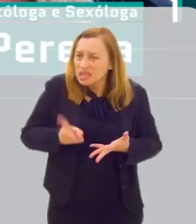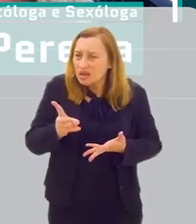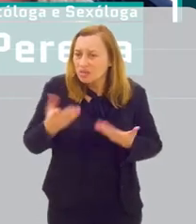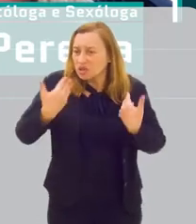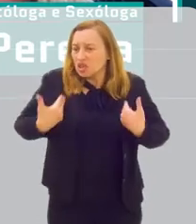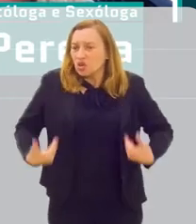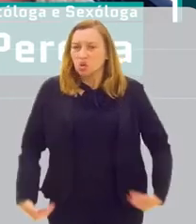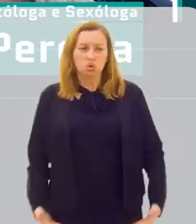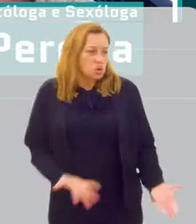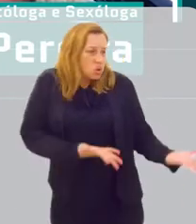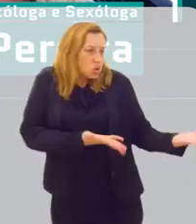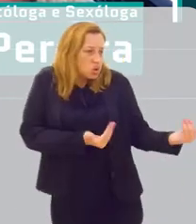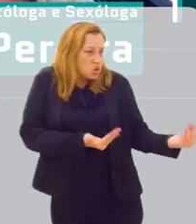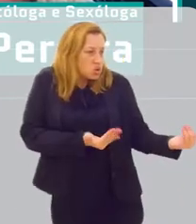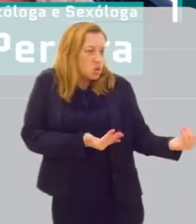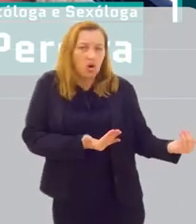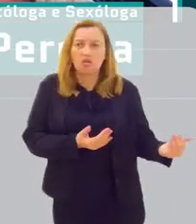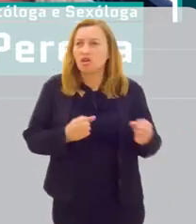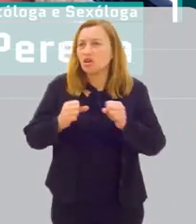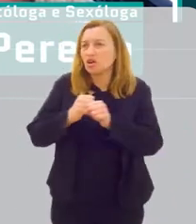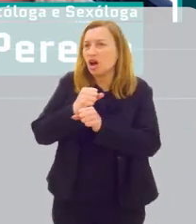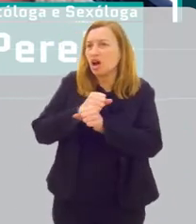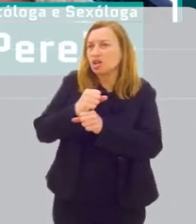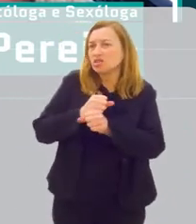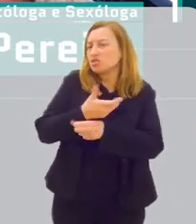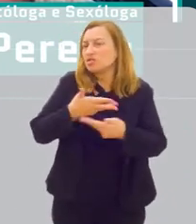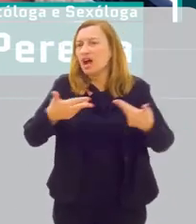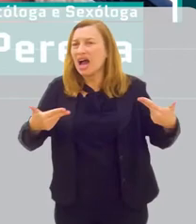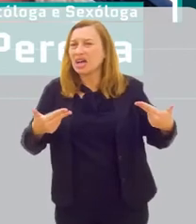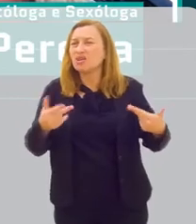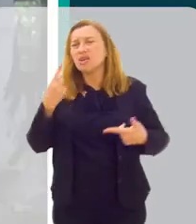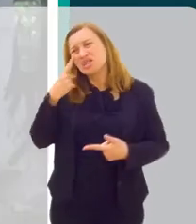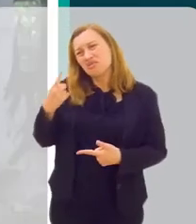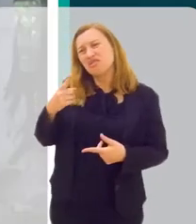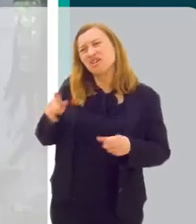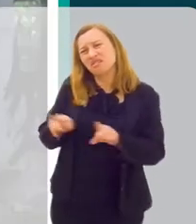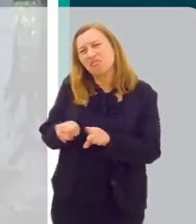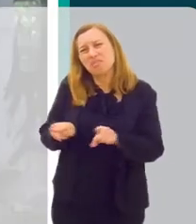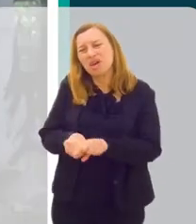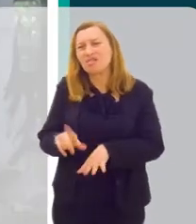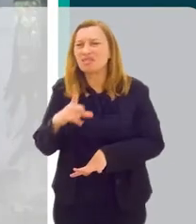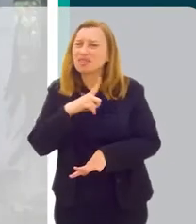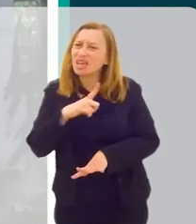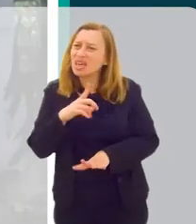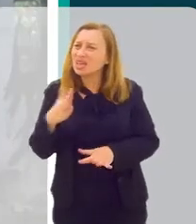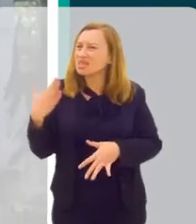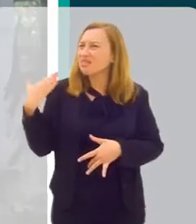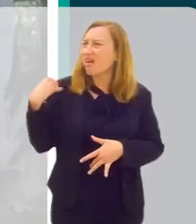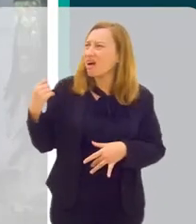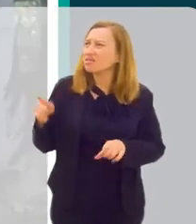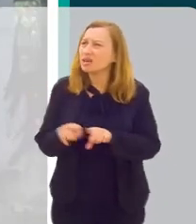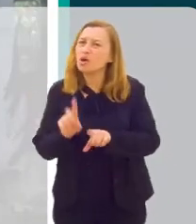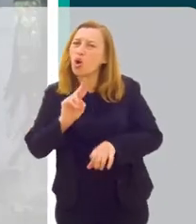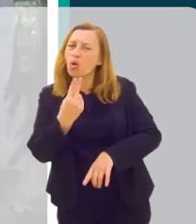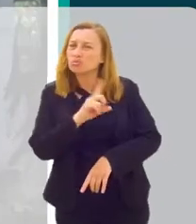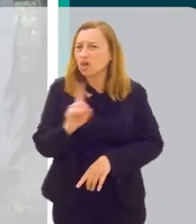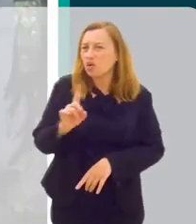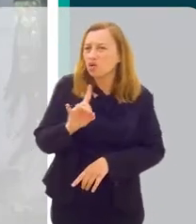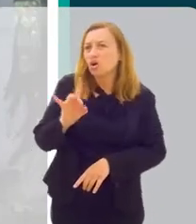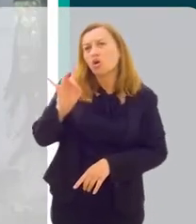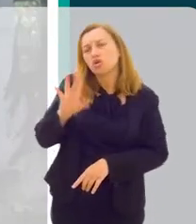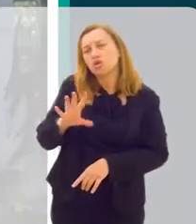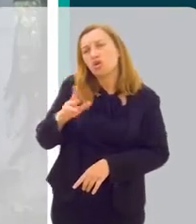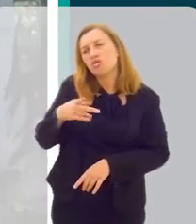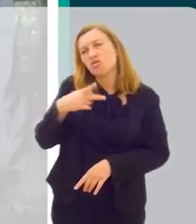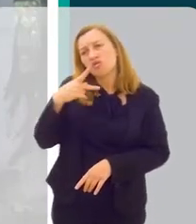poder manter um corpo jovem por muito tempo. Você vê também que tem esse lado também